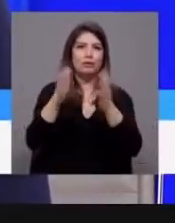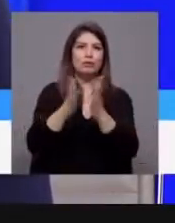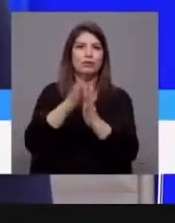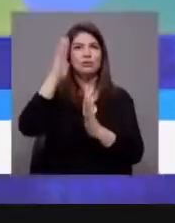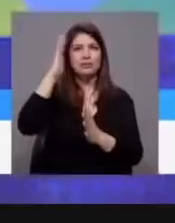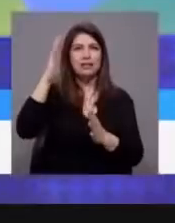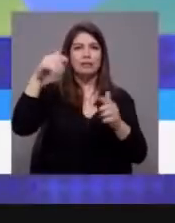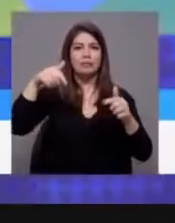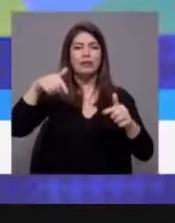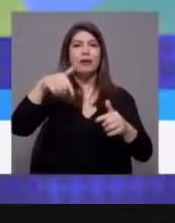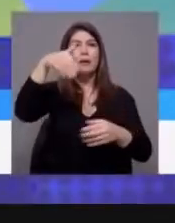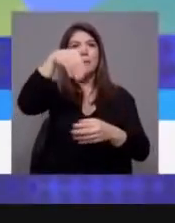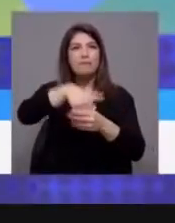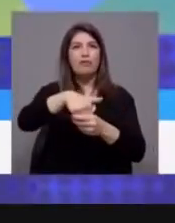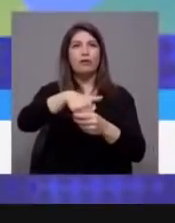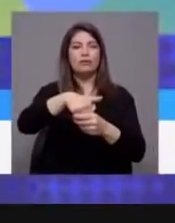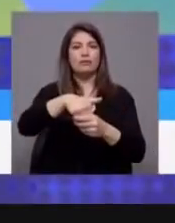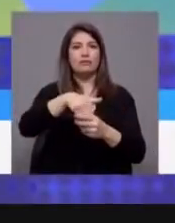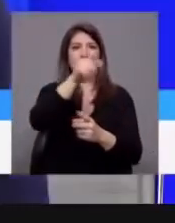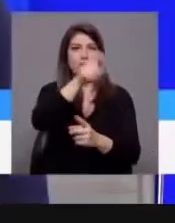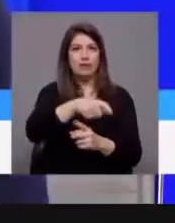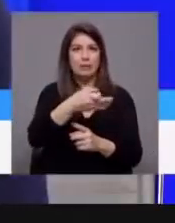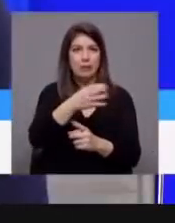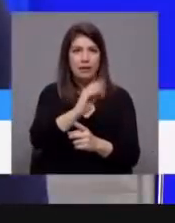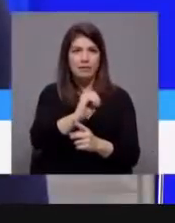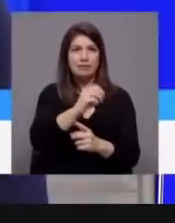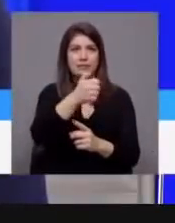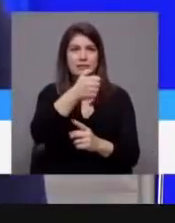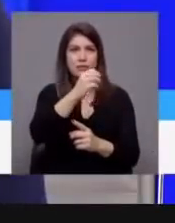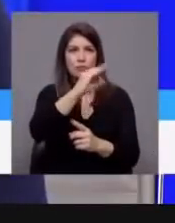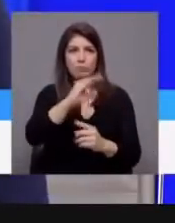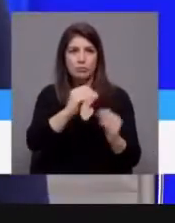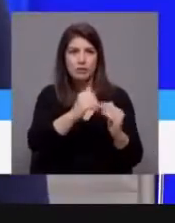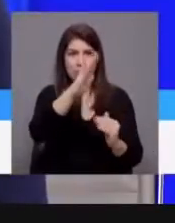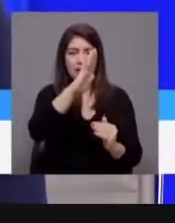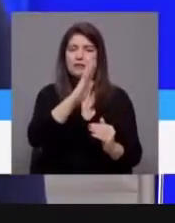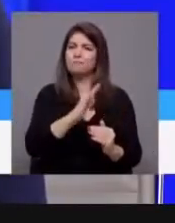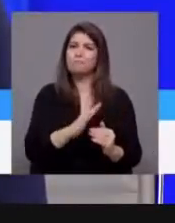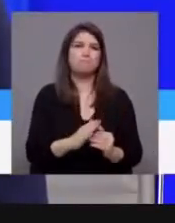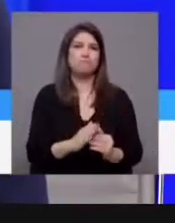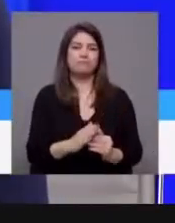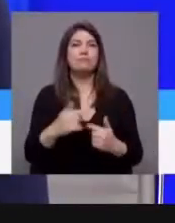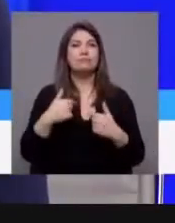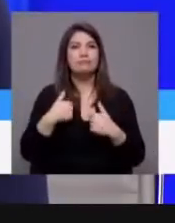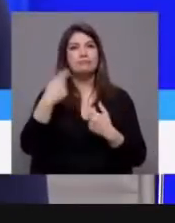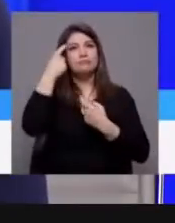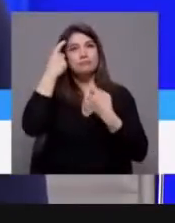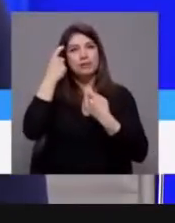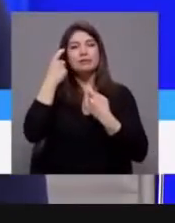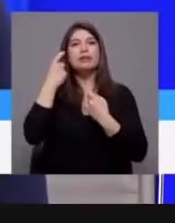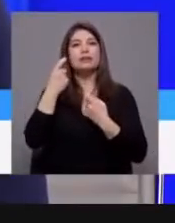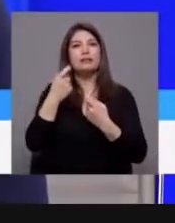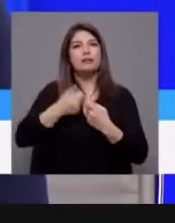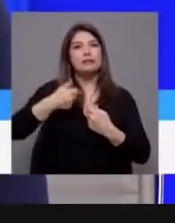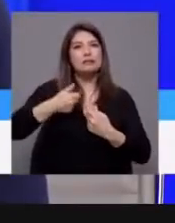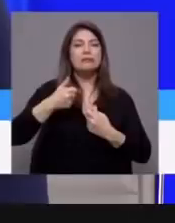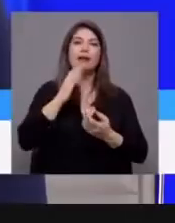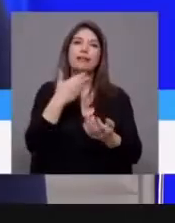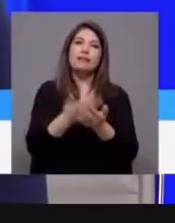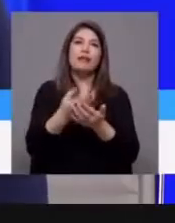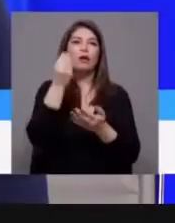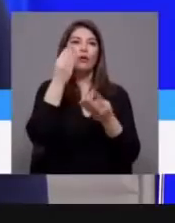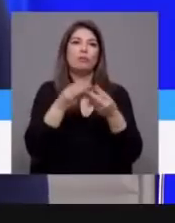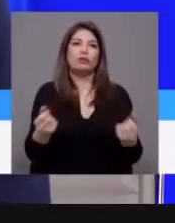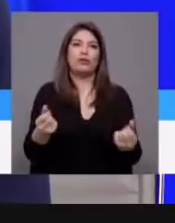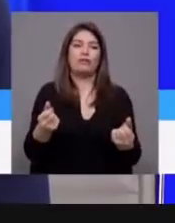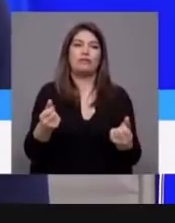absoluta. E portanto a nossa responsabilidade é agora criar soluções para o dia seguinte. E o que conta na vida em Portugal para criar essas soluções